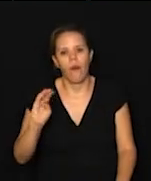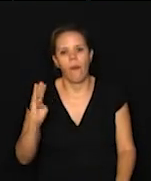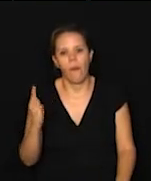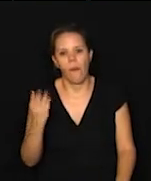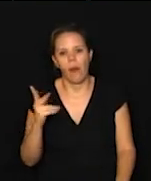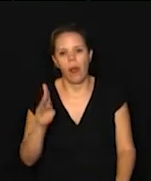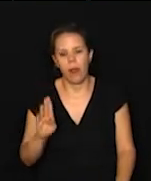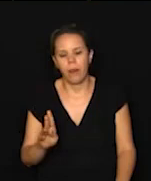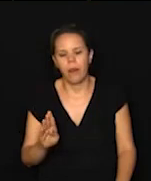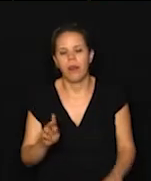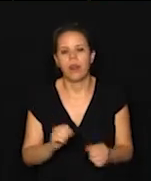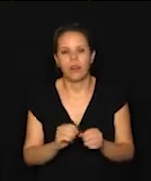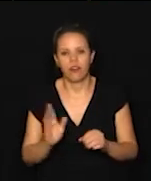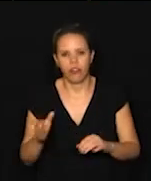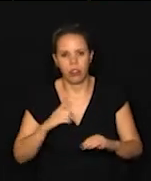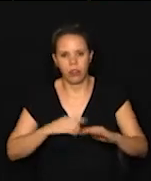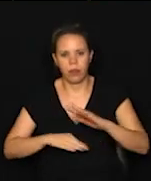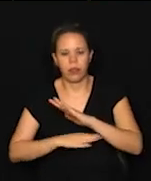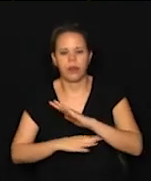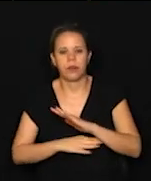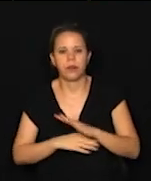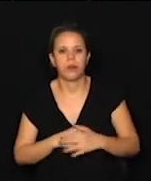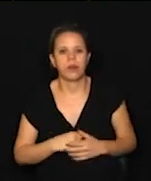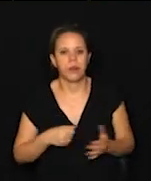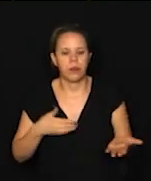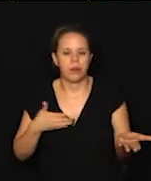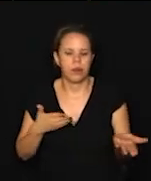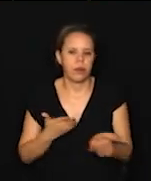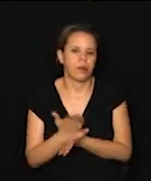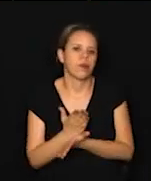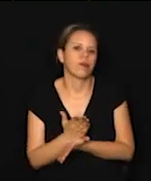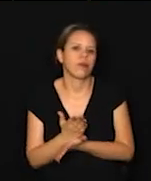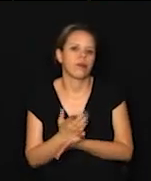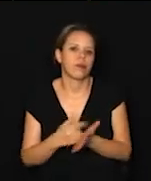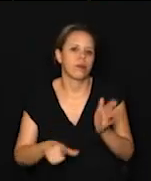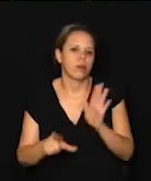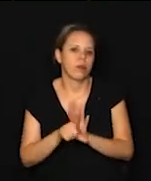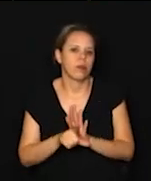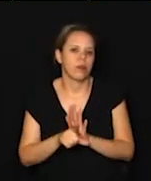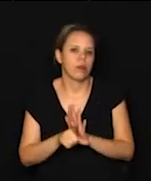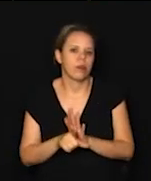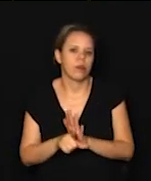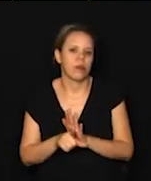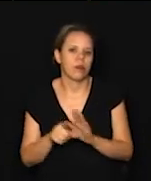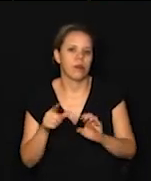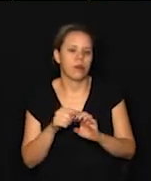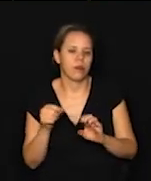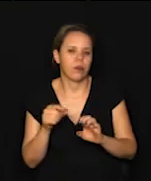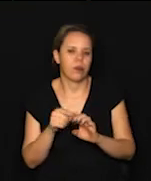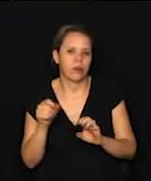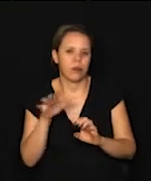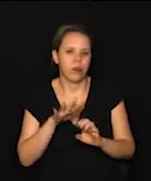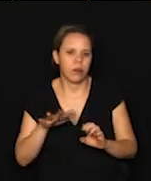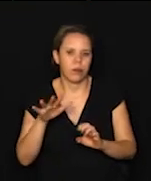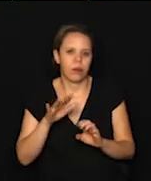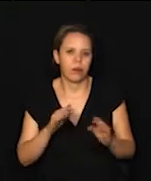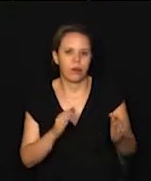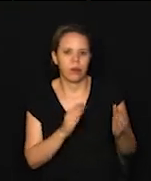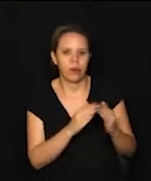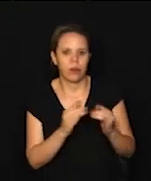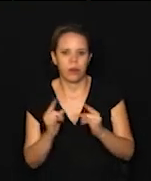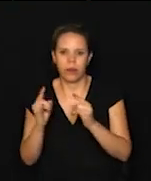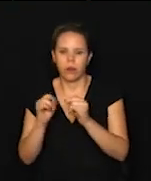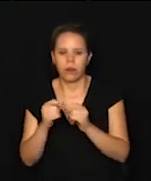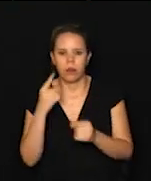na Câmara Municipal uma aprovação de lei que trata desses empreendimentos habitacionais